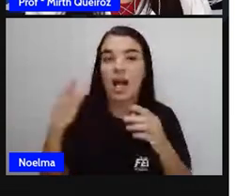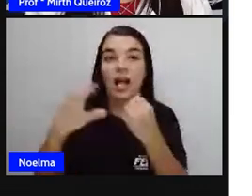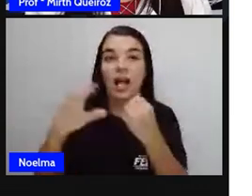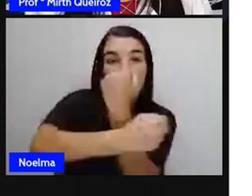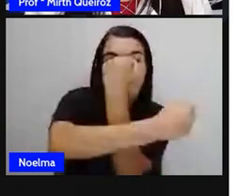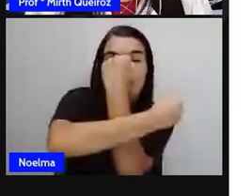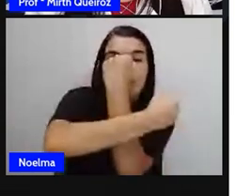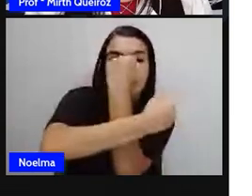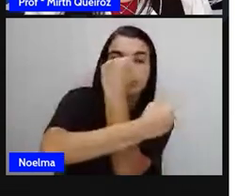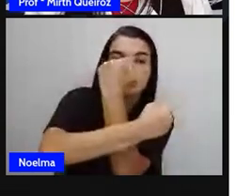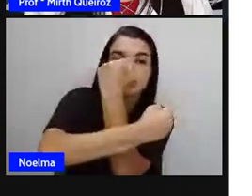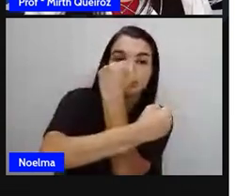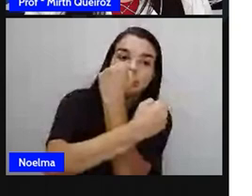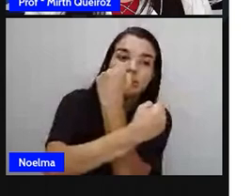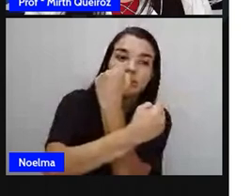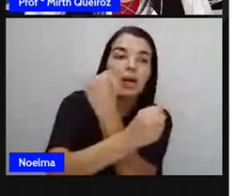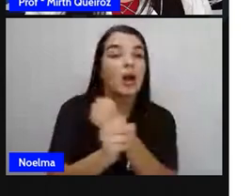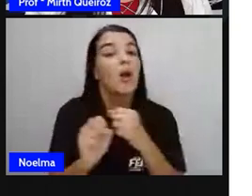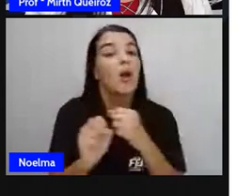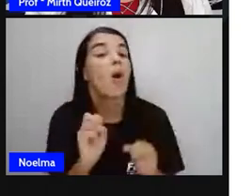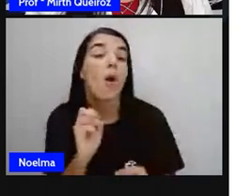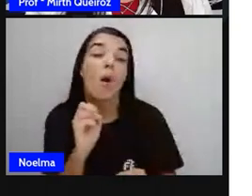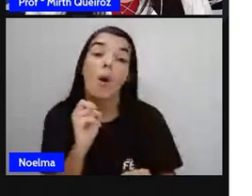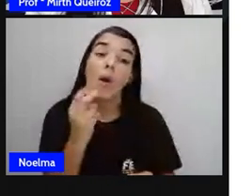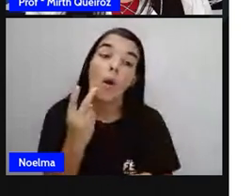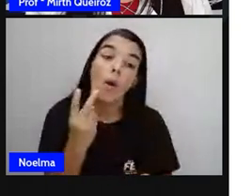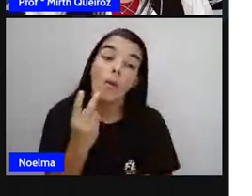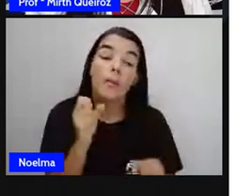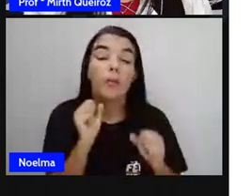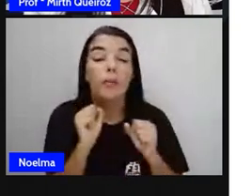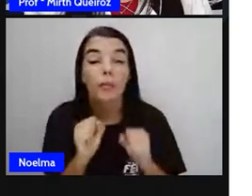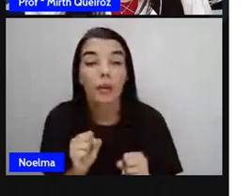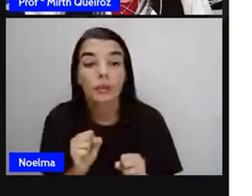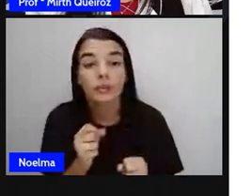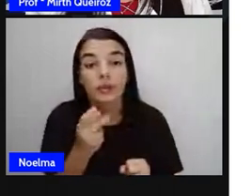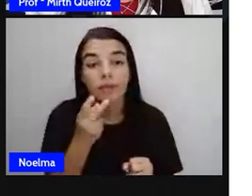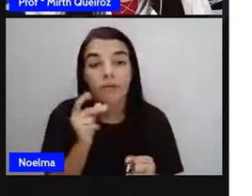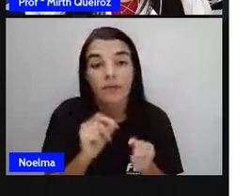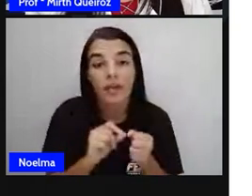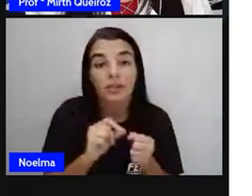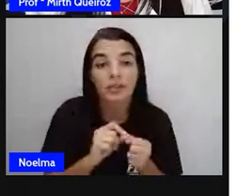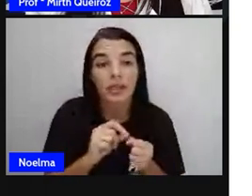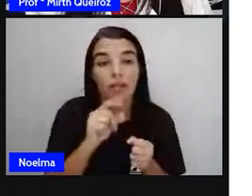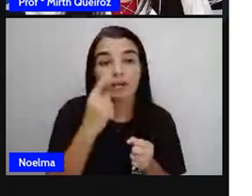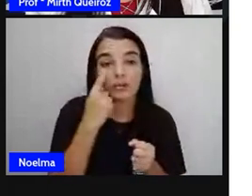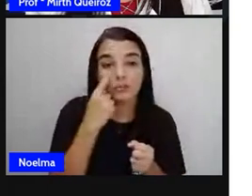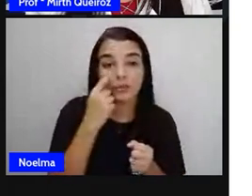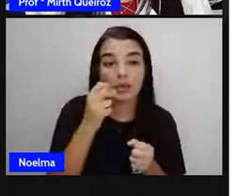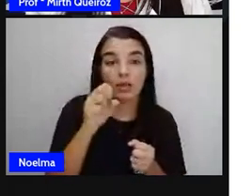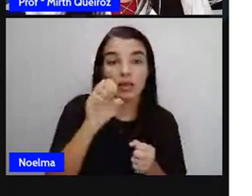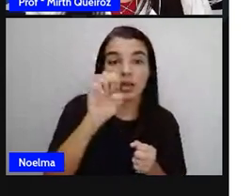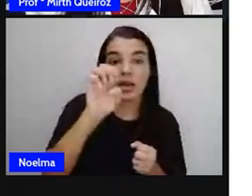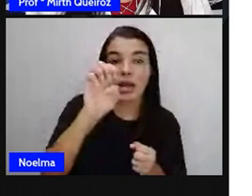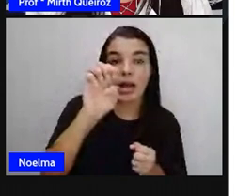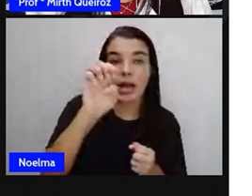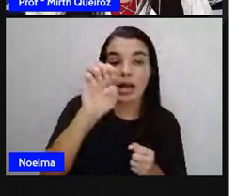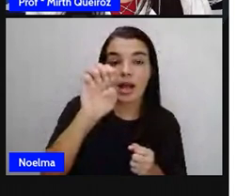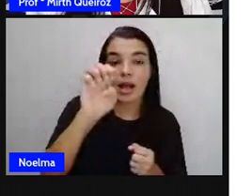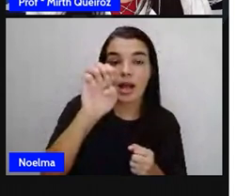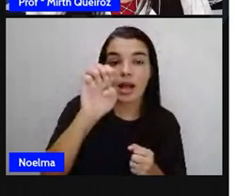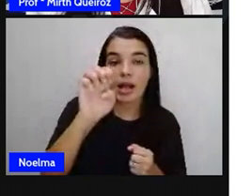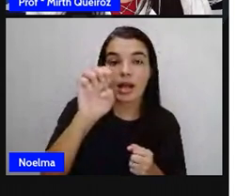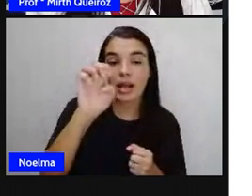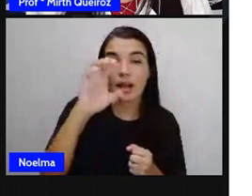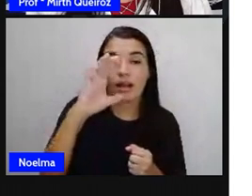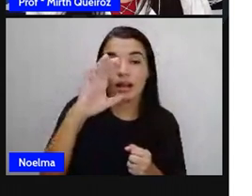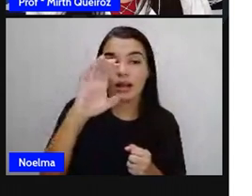né? Ou vocês podem sair daqui do E e ir para um, é um, é dois,